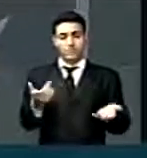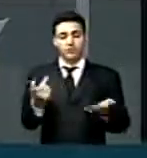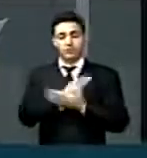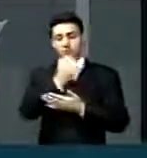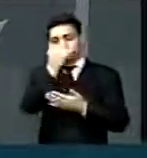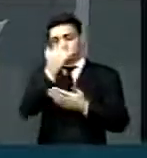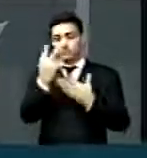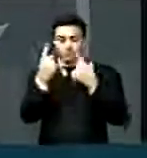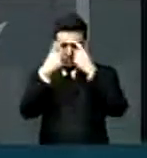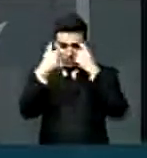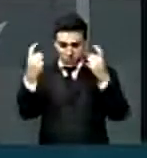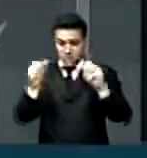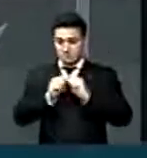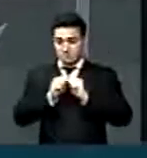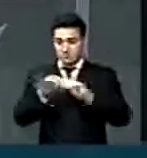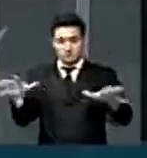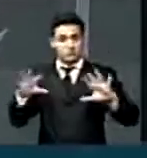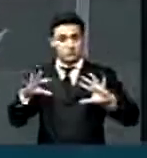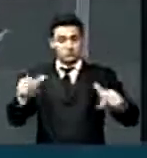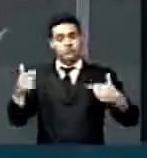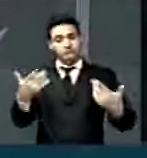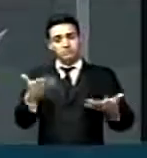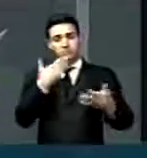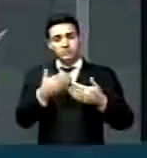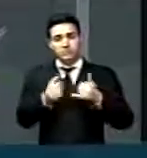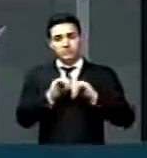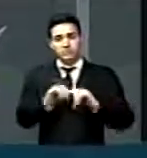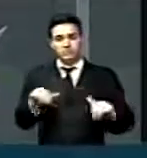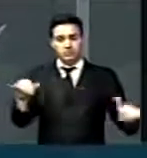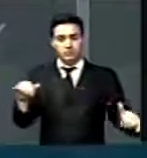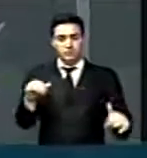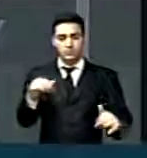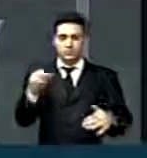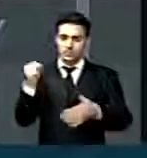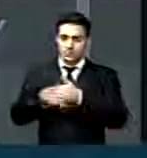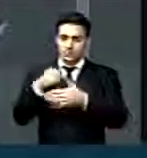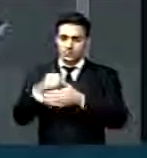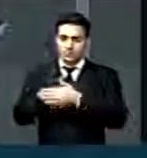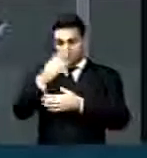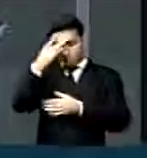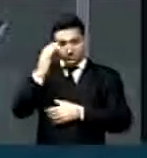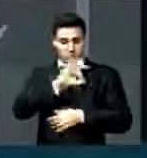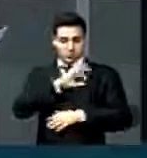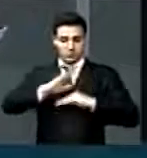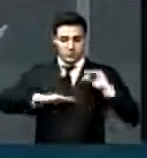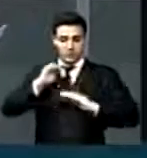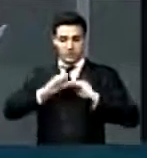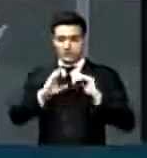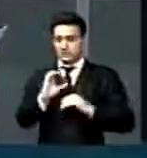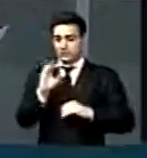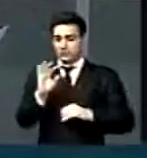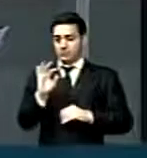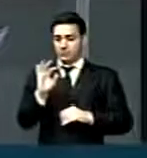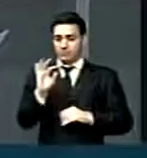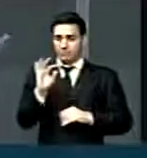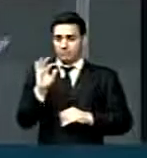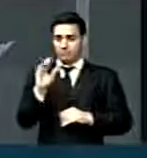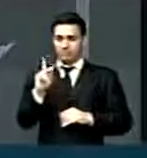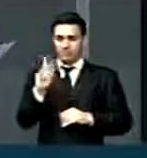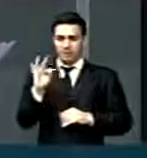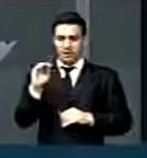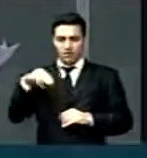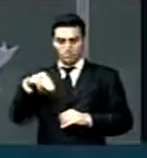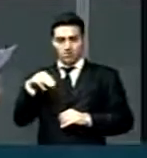violência generalizada e eu peço que registre, então, a agressão de jovens por agentes da CPTM em Santo André, o lado sombrio do